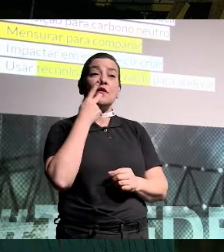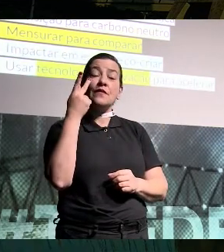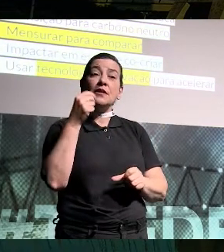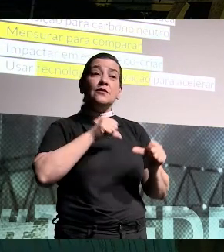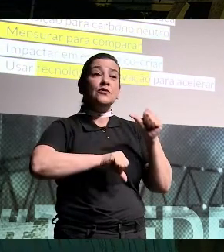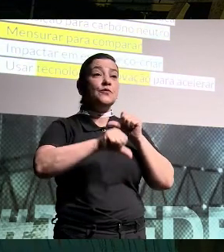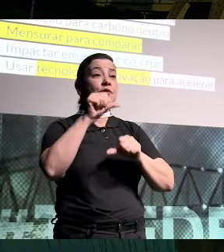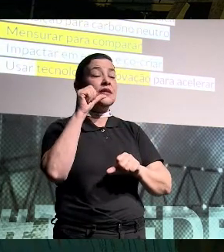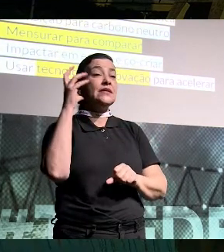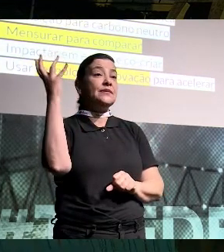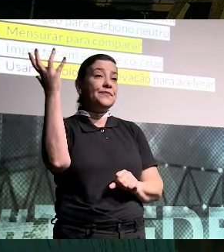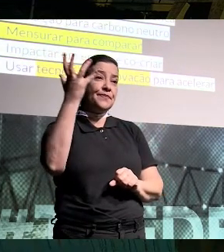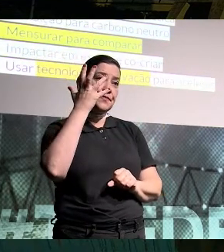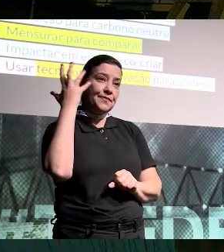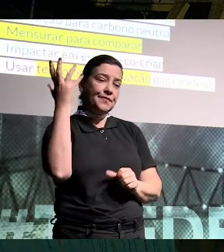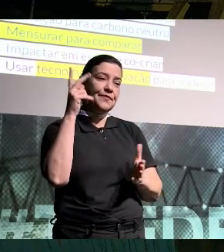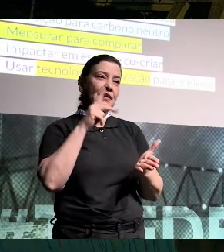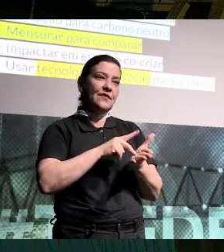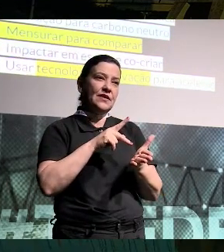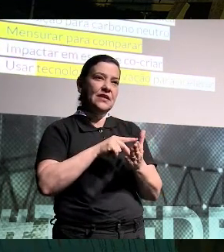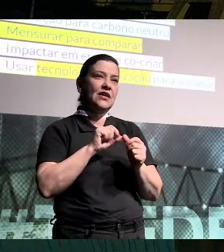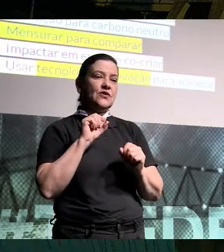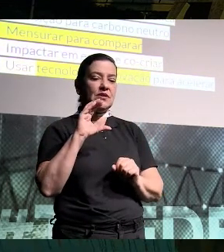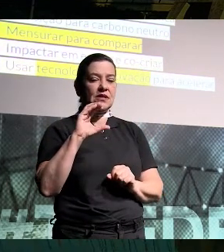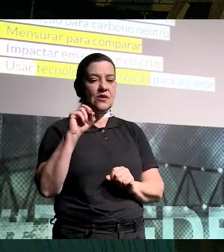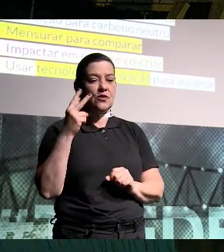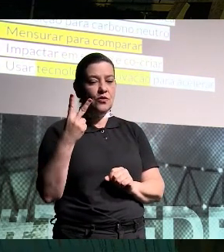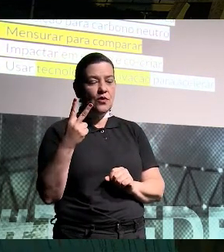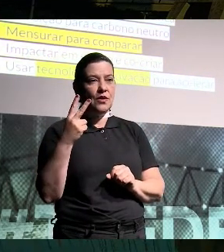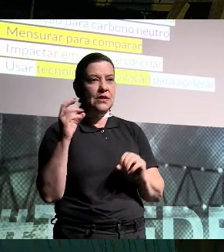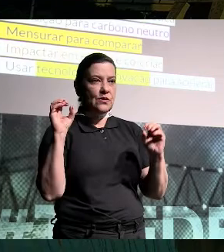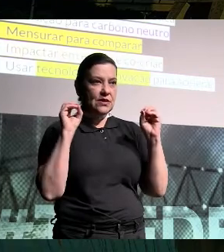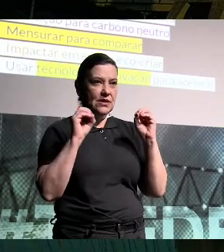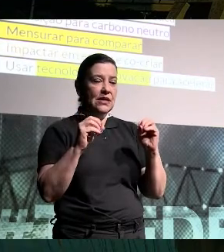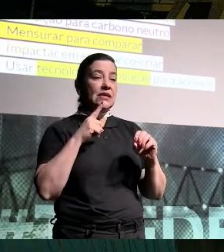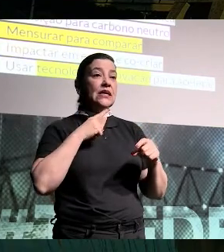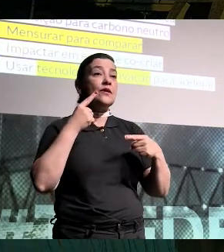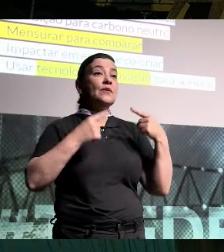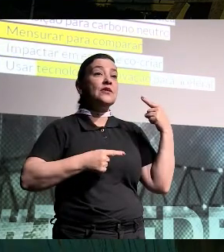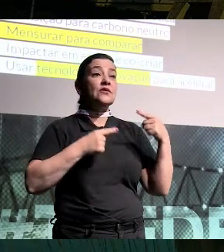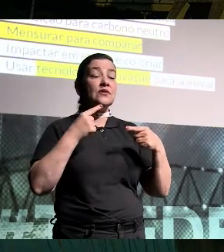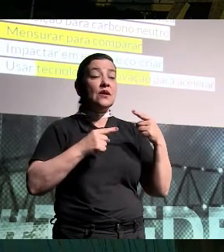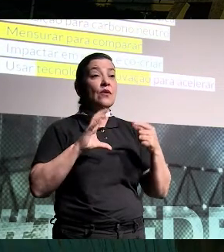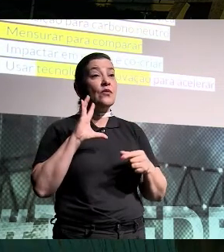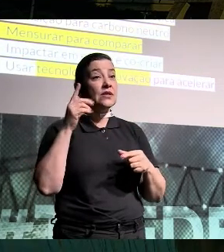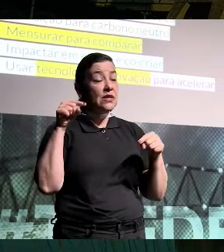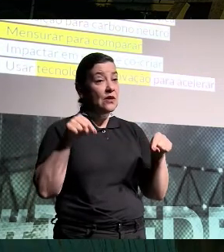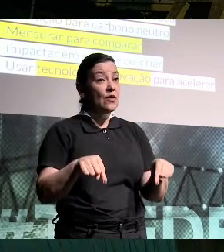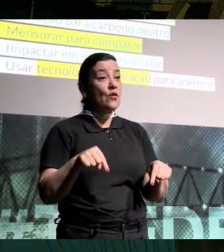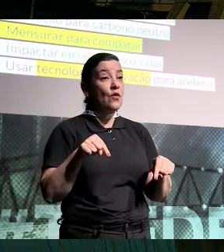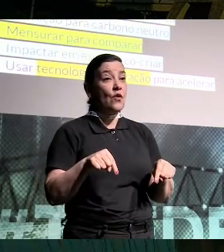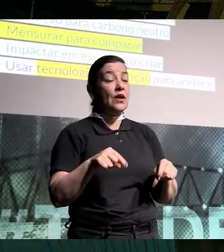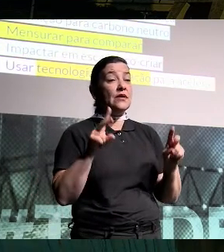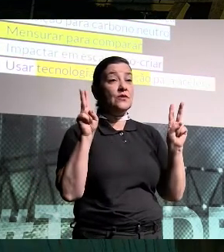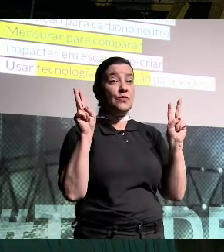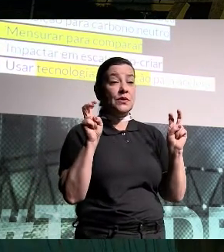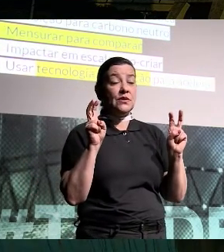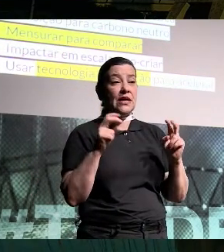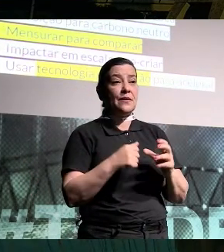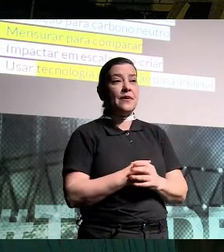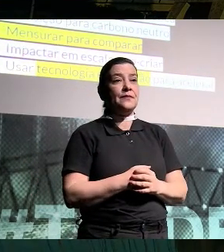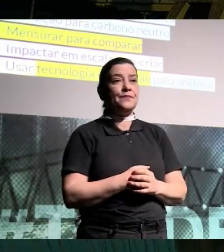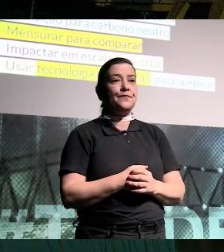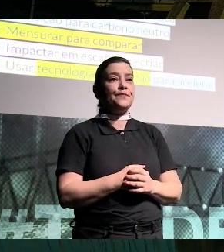climática, na verdade, de neutralização, tem uma discussão acontecendo justamente agora sobre esse assunto, que é